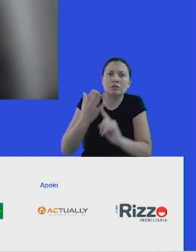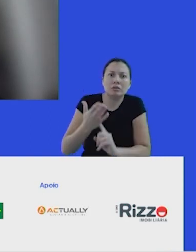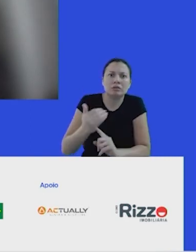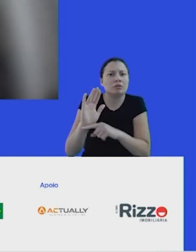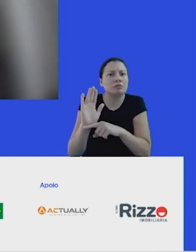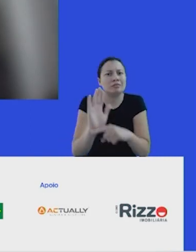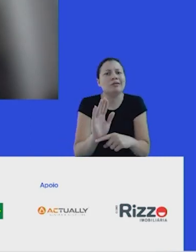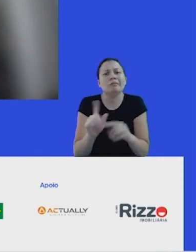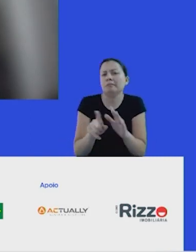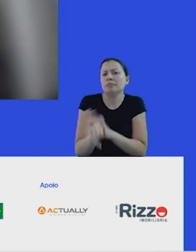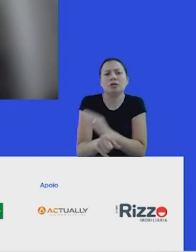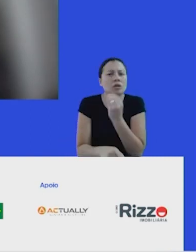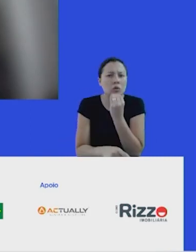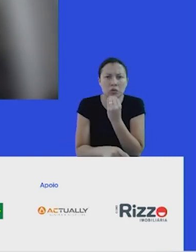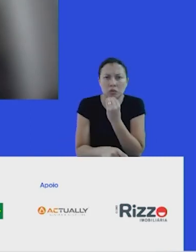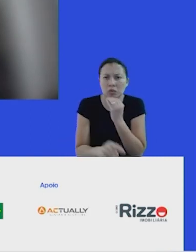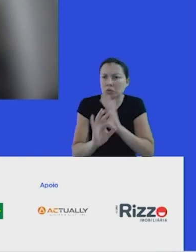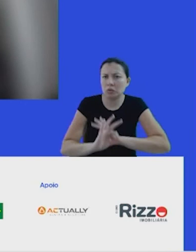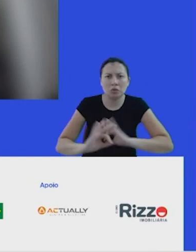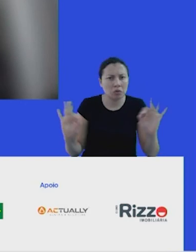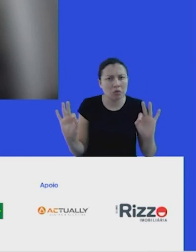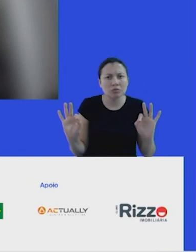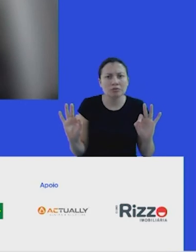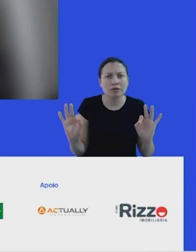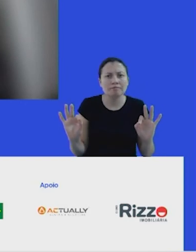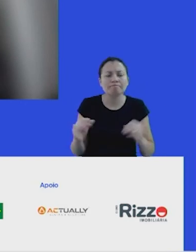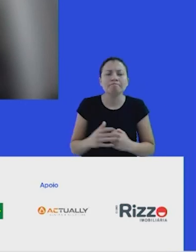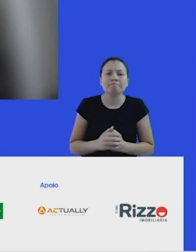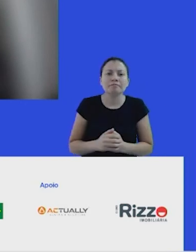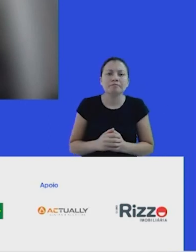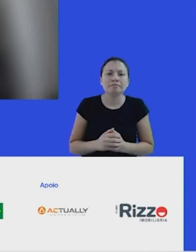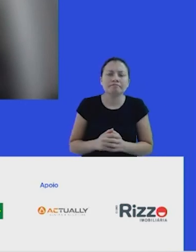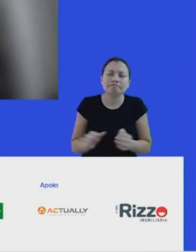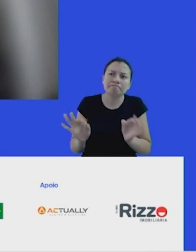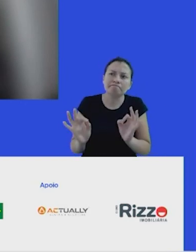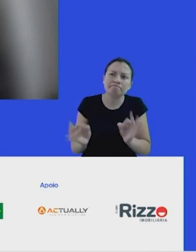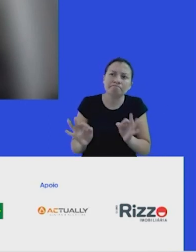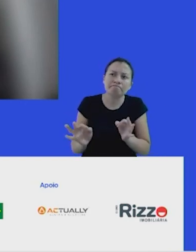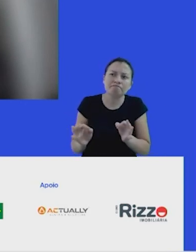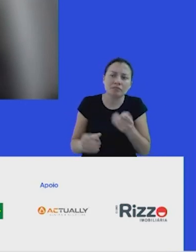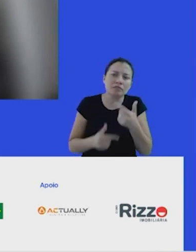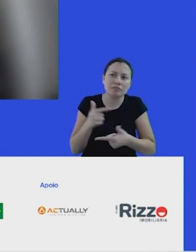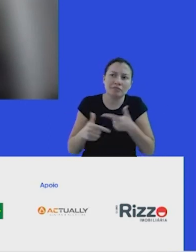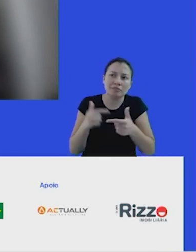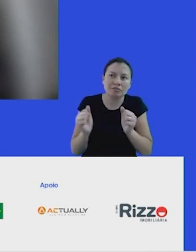ótima pergunta, sem dúvida nenhuma, tem um papel fundamental aí e tem que trabalhar muito junto,